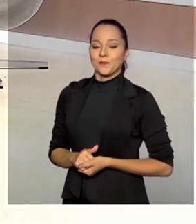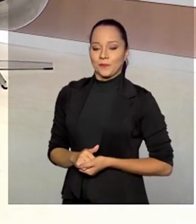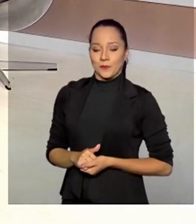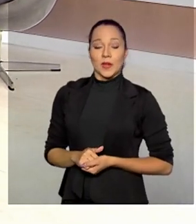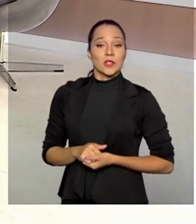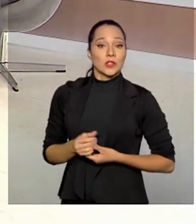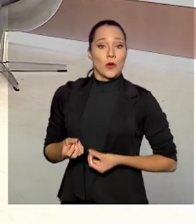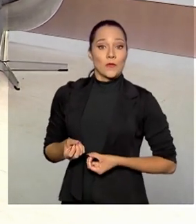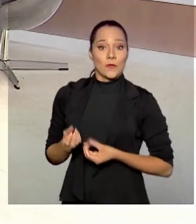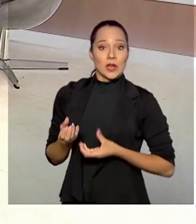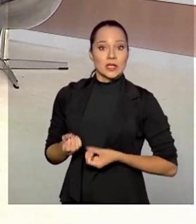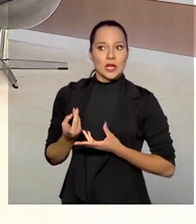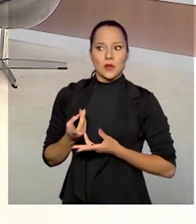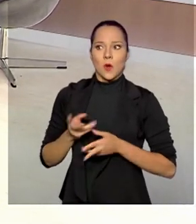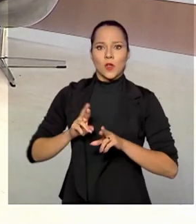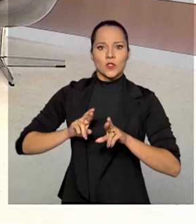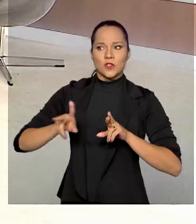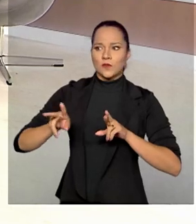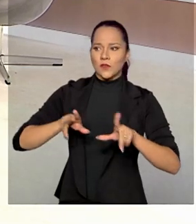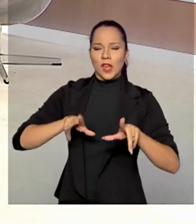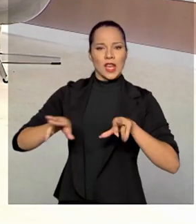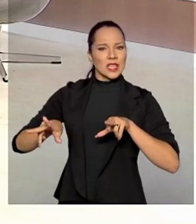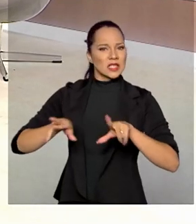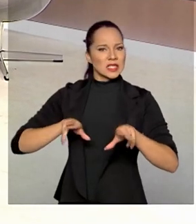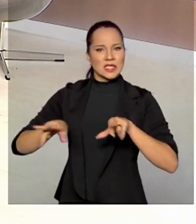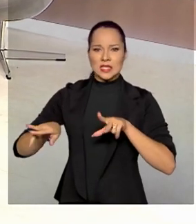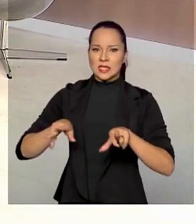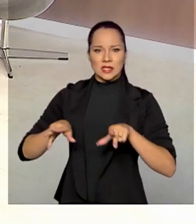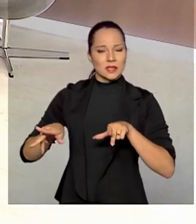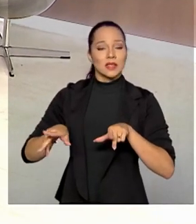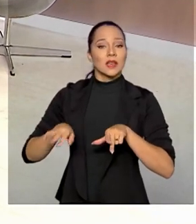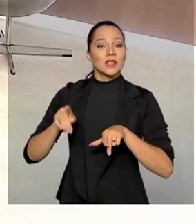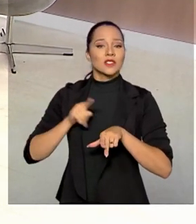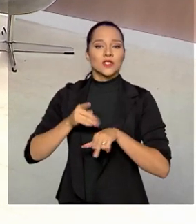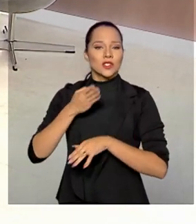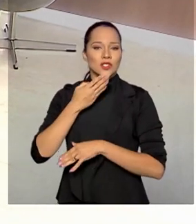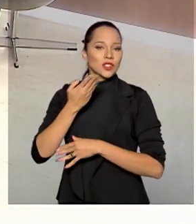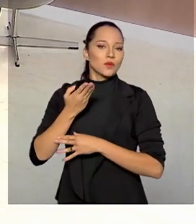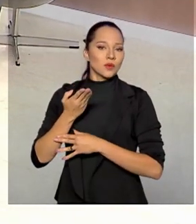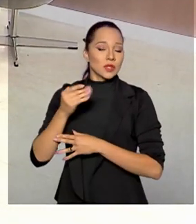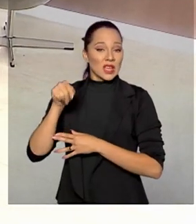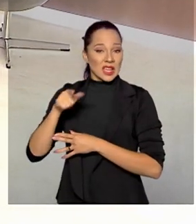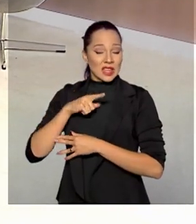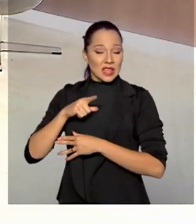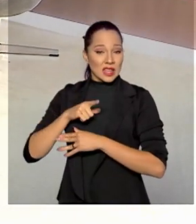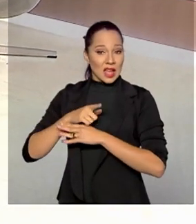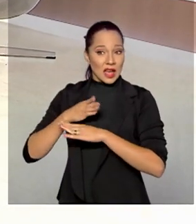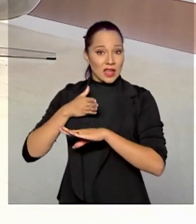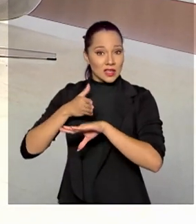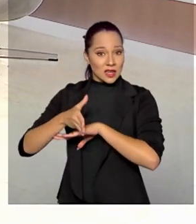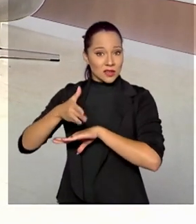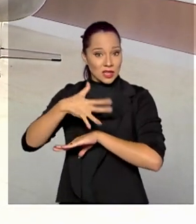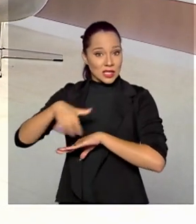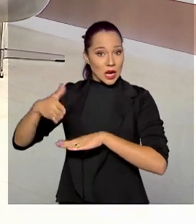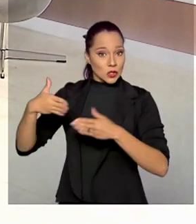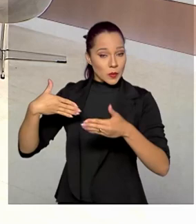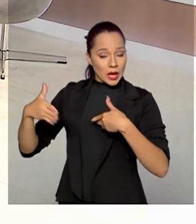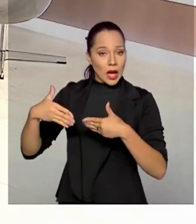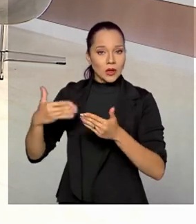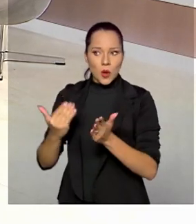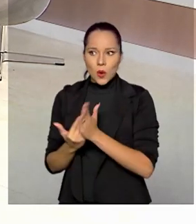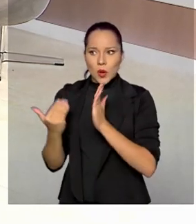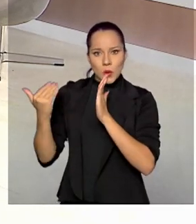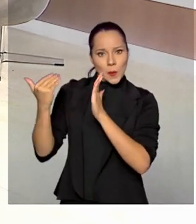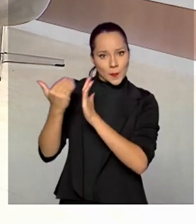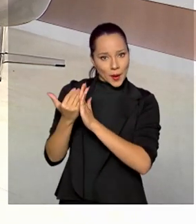oferecendo uma diversidade de agentes que estão entrando no nosso mercado. Quanto mais